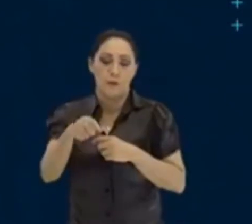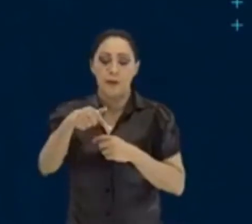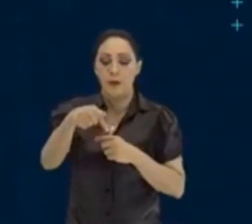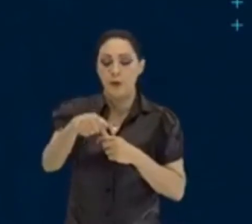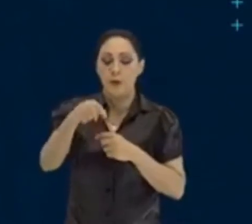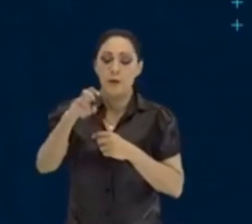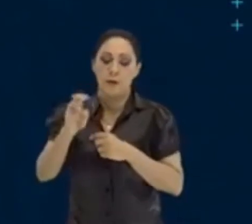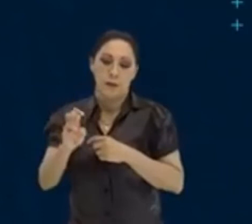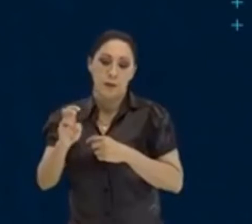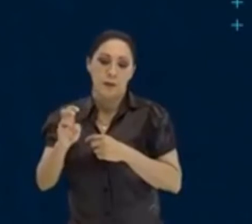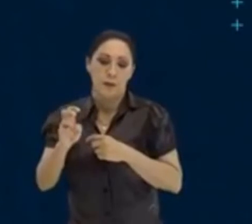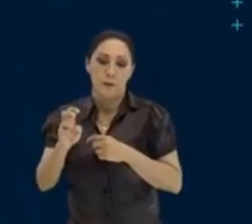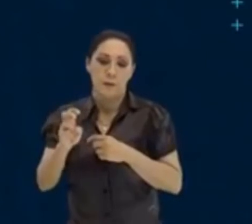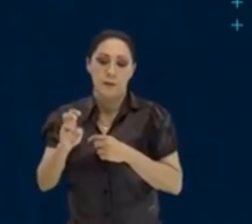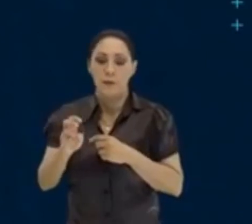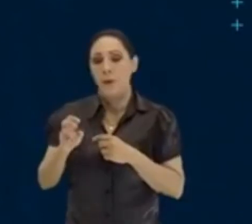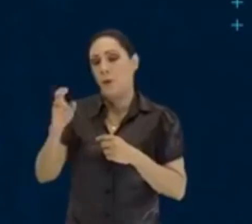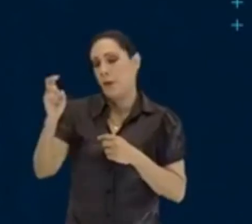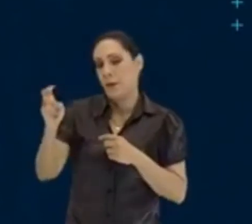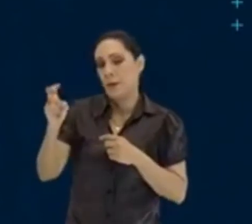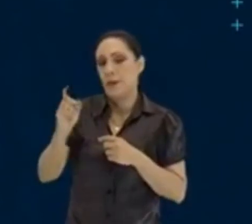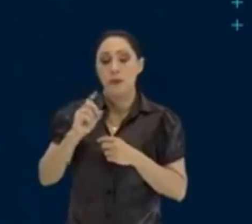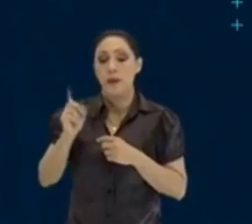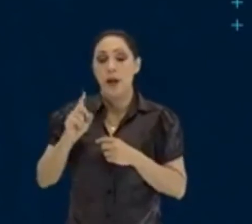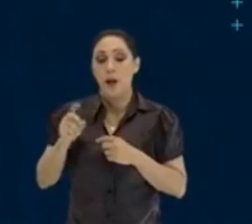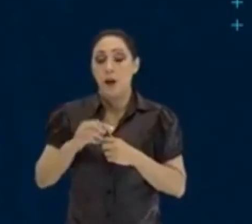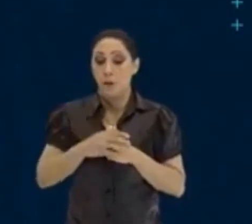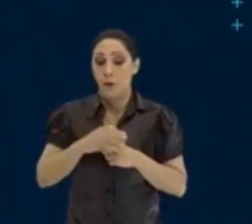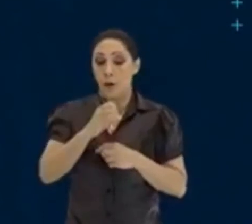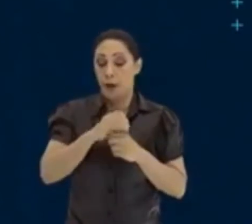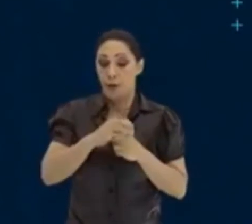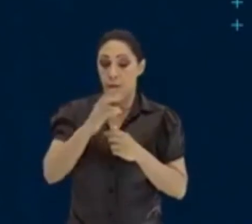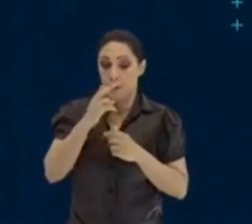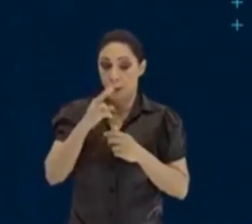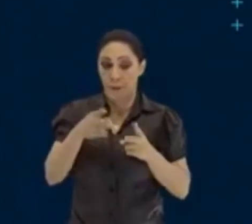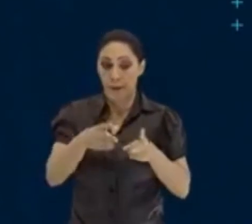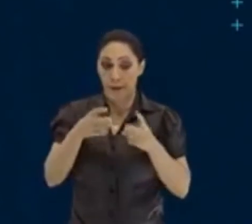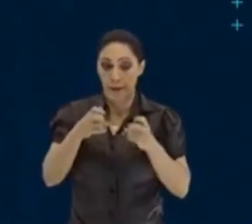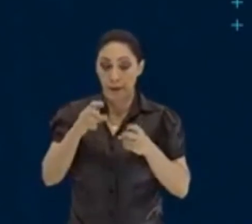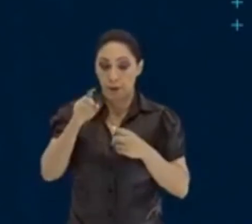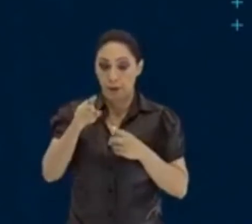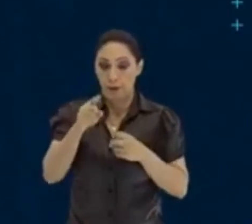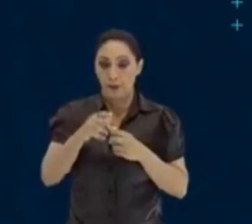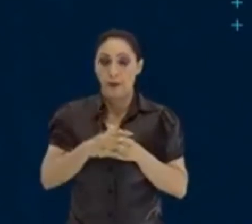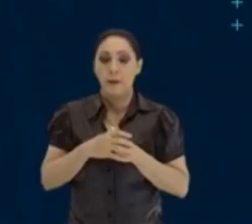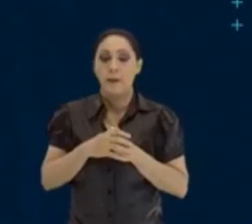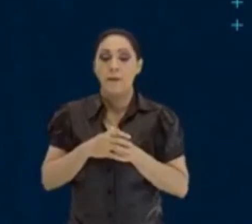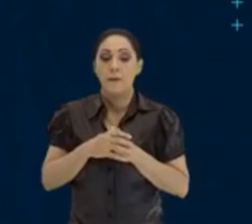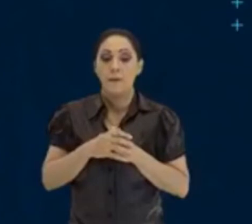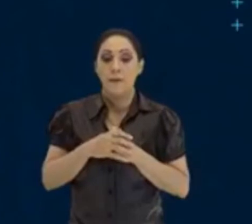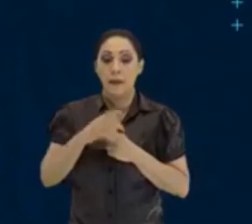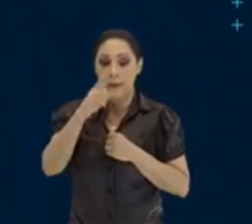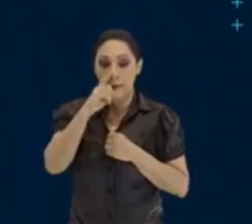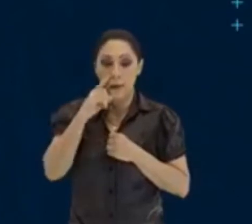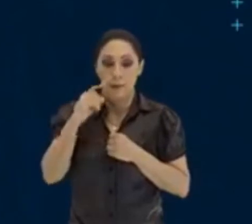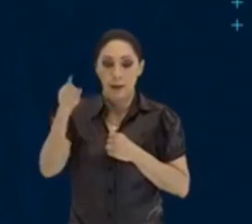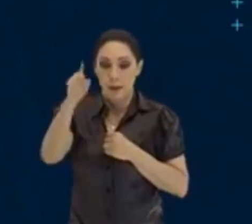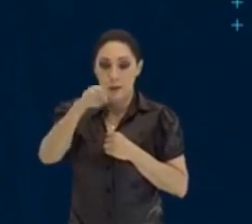por 5 e tal. Não, olha. Você percebe que esse valorzinho aqui, vou colocar de amarelo, esse rapazinho bem aqui,